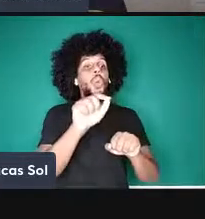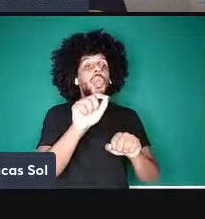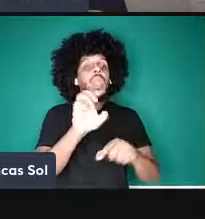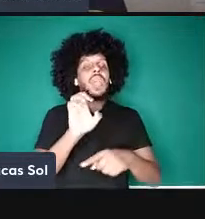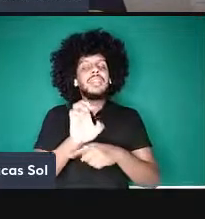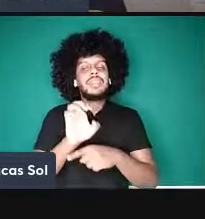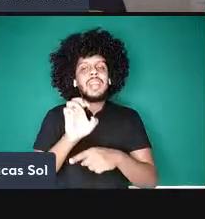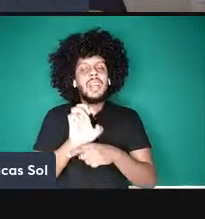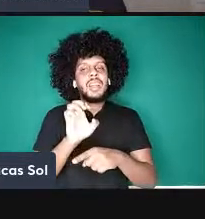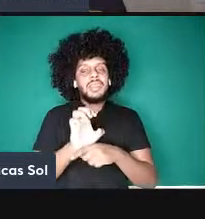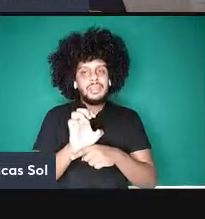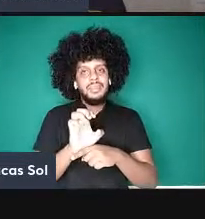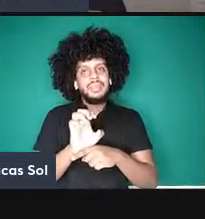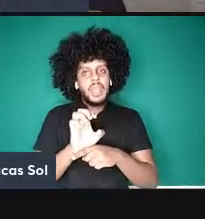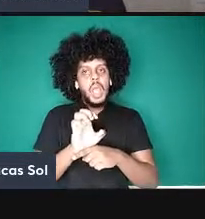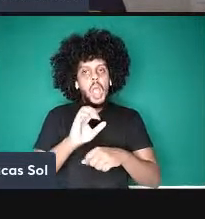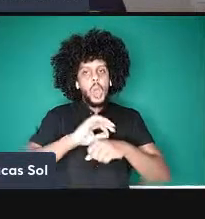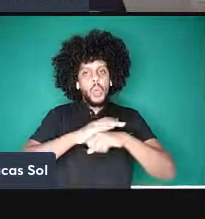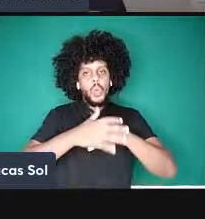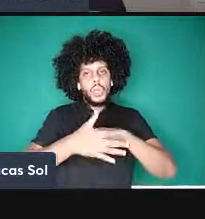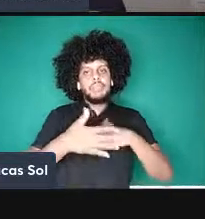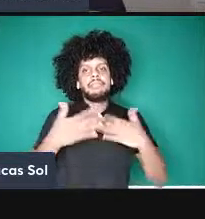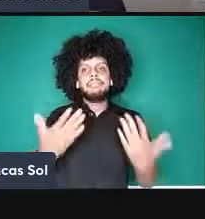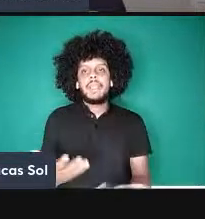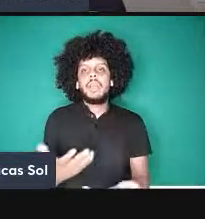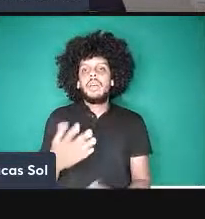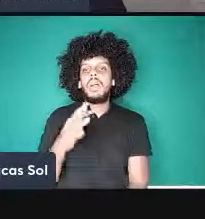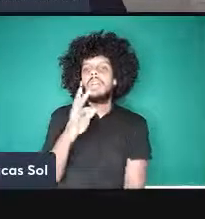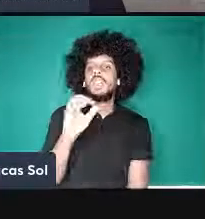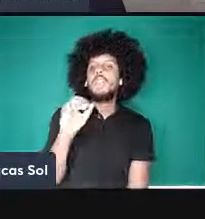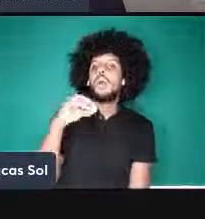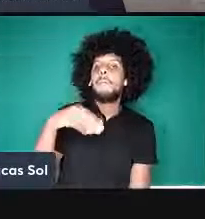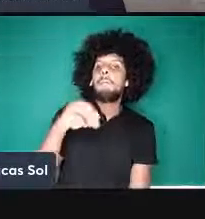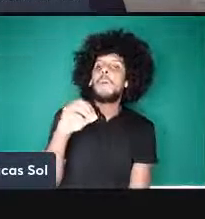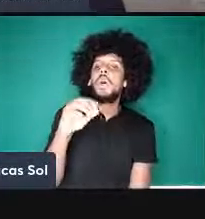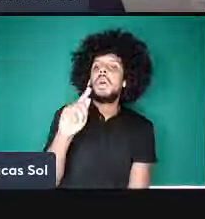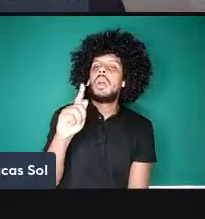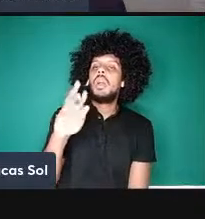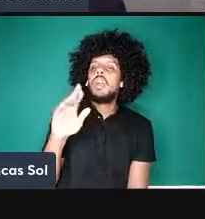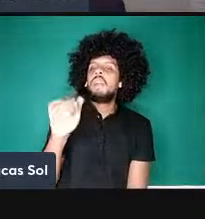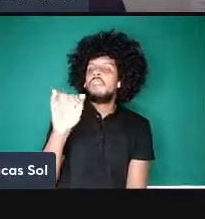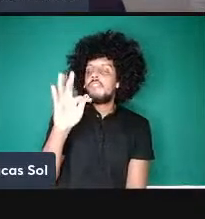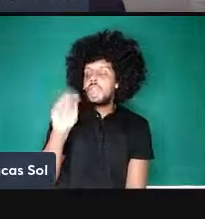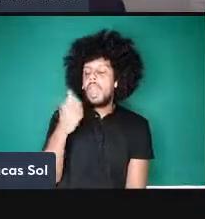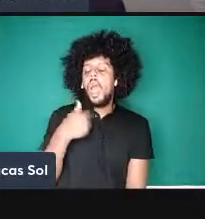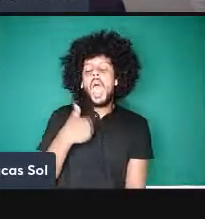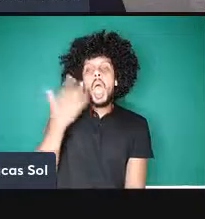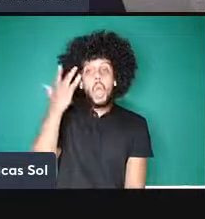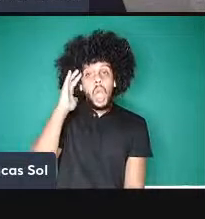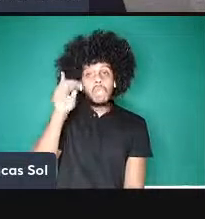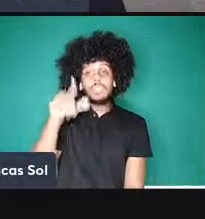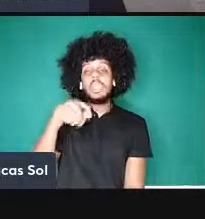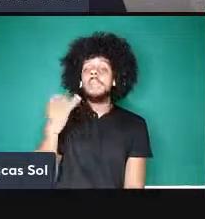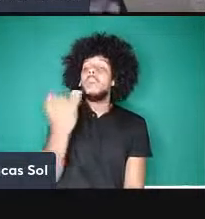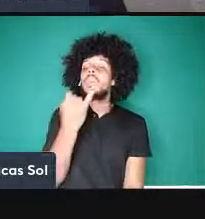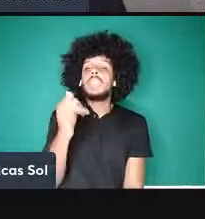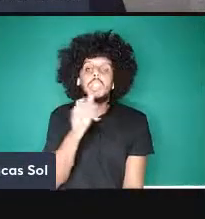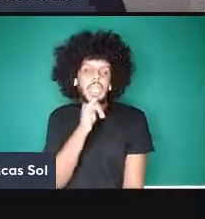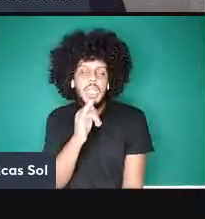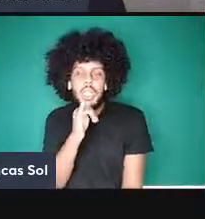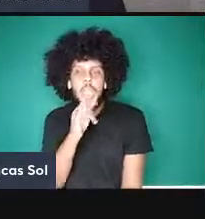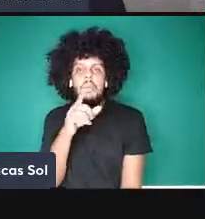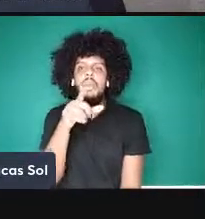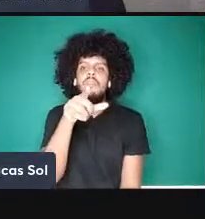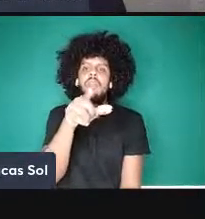tomografia eu diria que ela é importante para por exemplo você para IBM